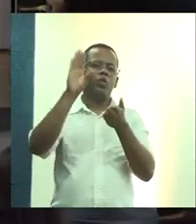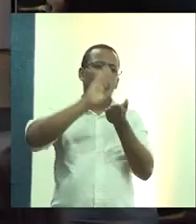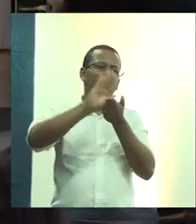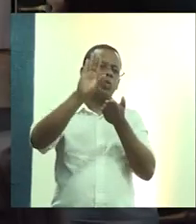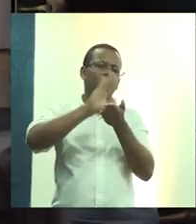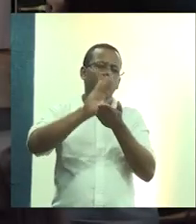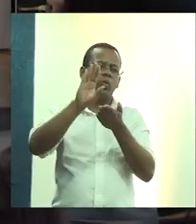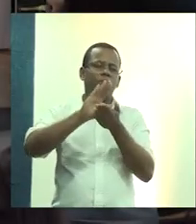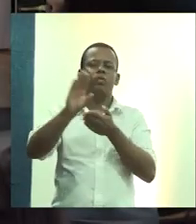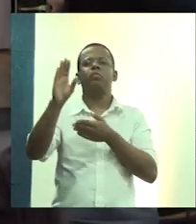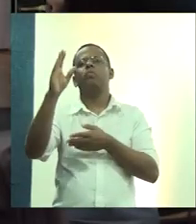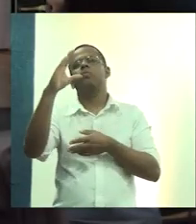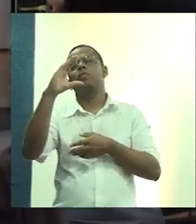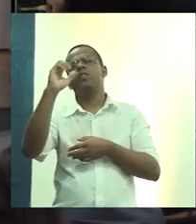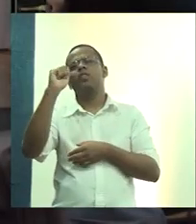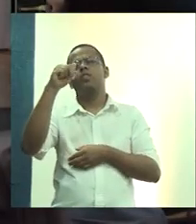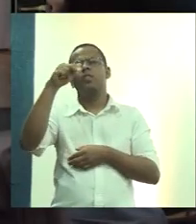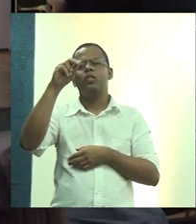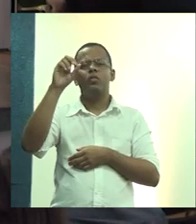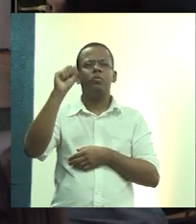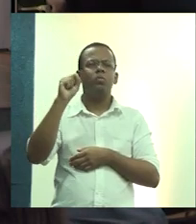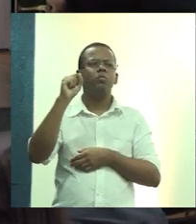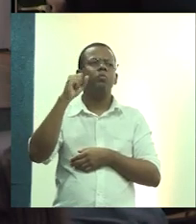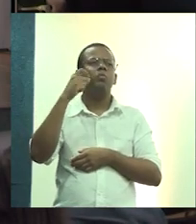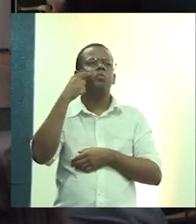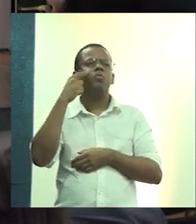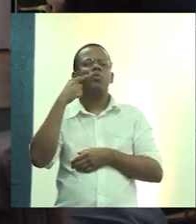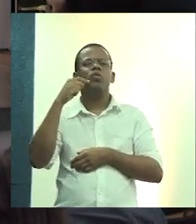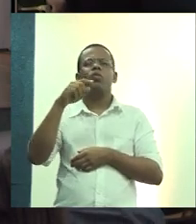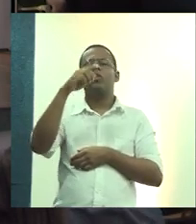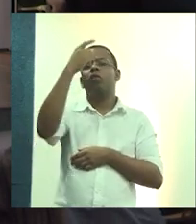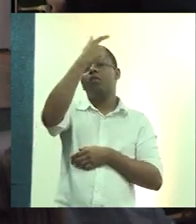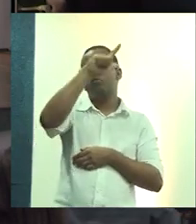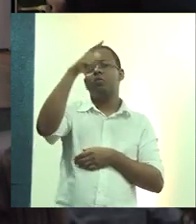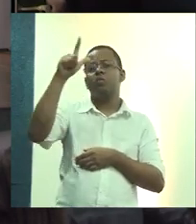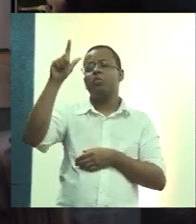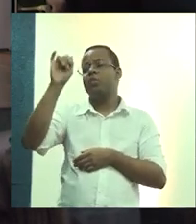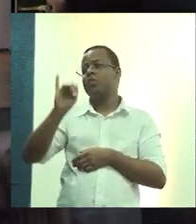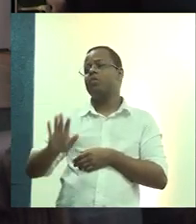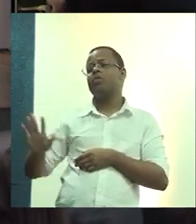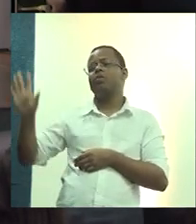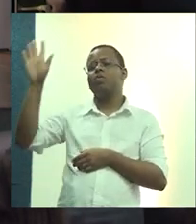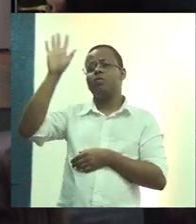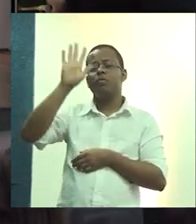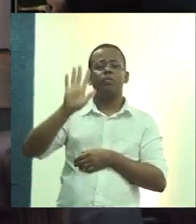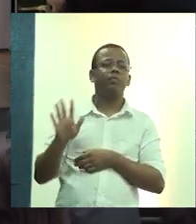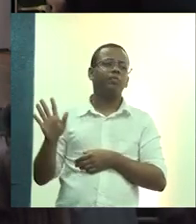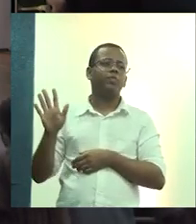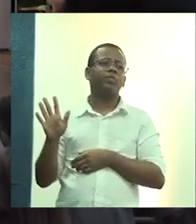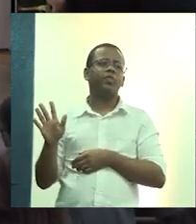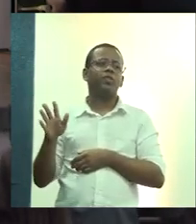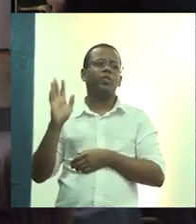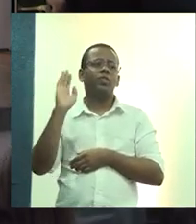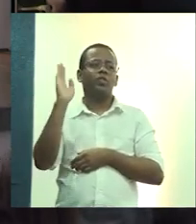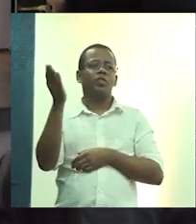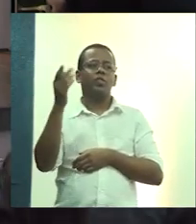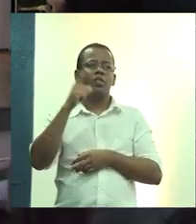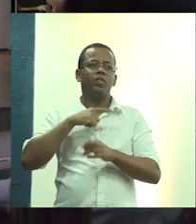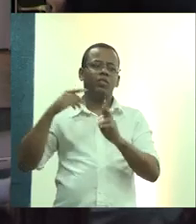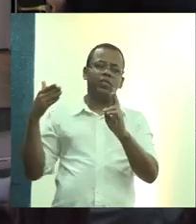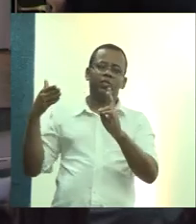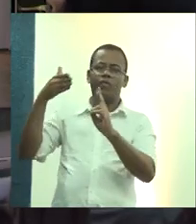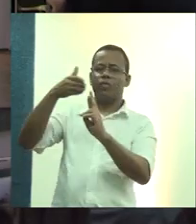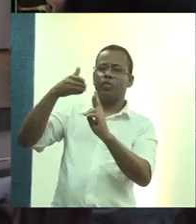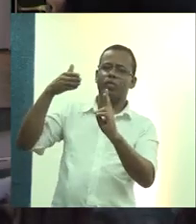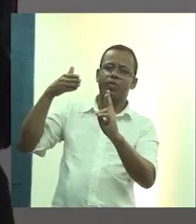canoas. E aqui também aquelas imagens, enfim, que a gente já referenciou aqui, o pessoal